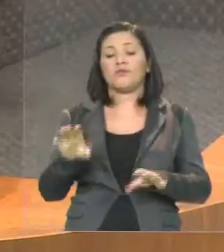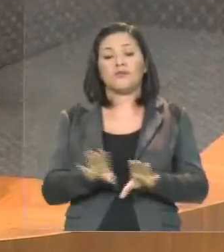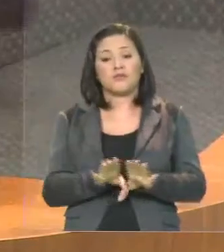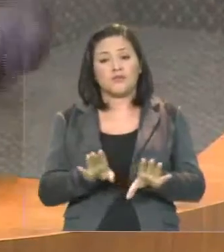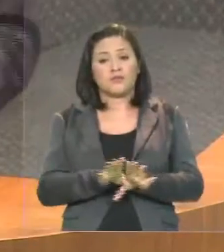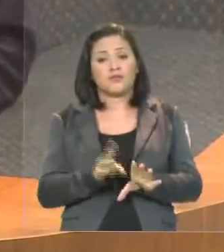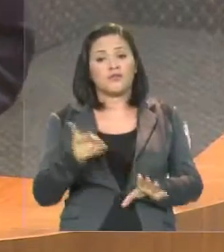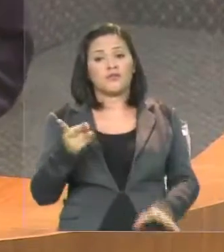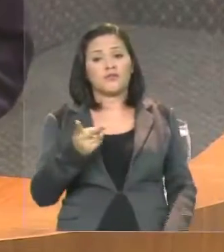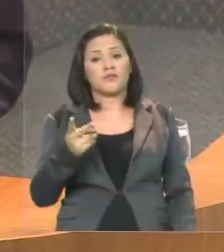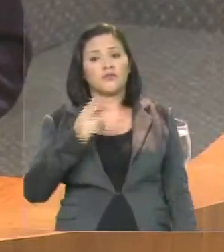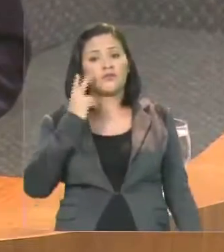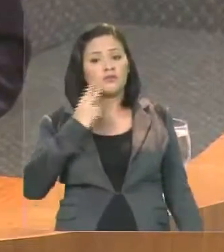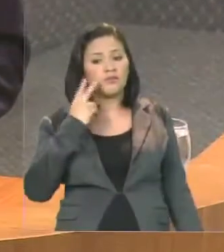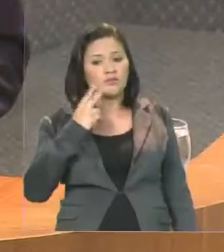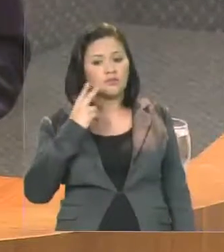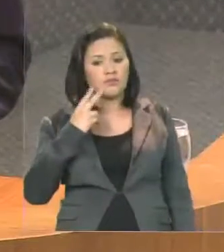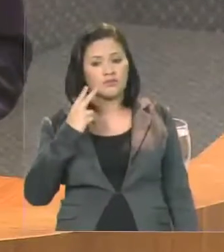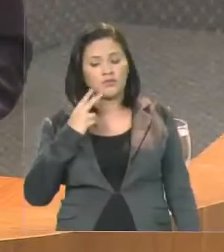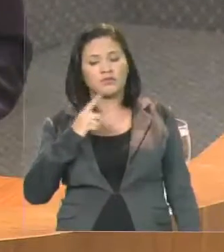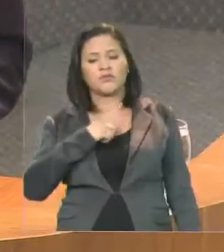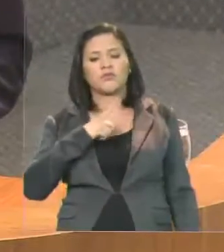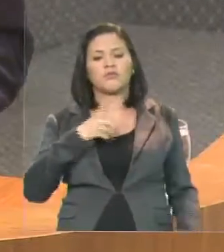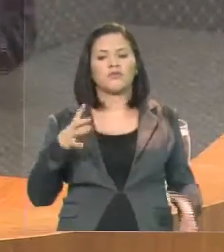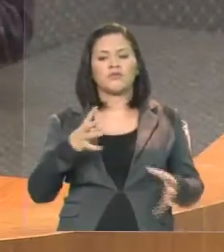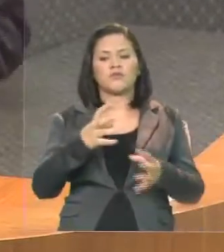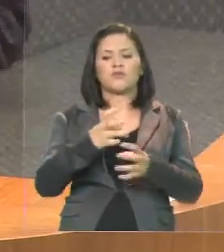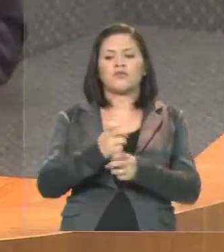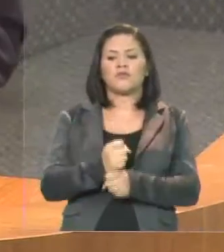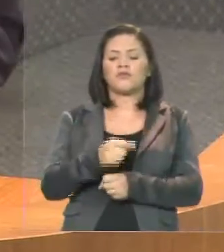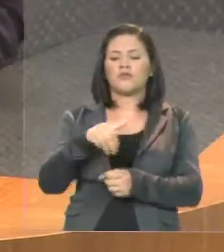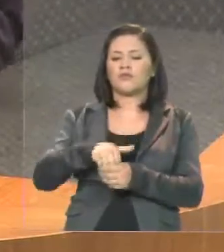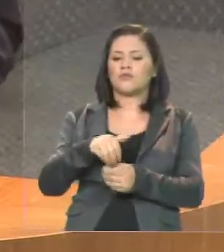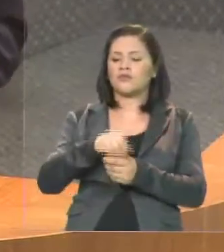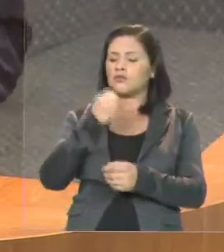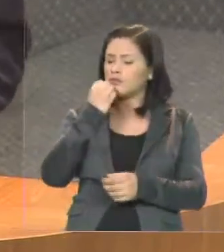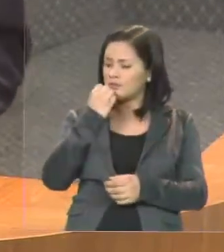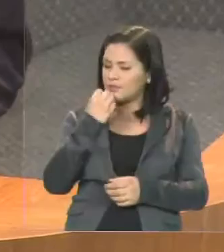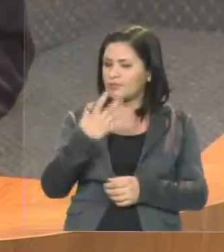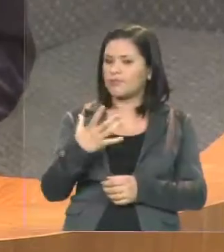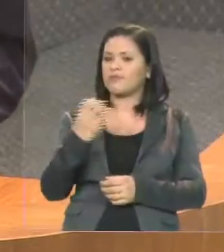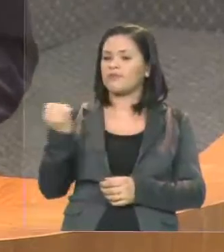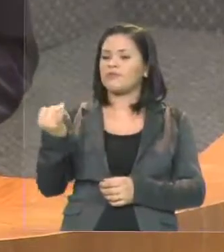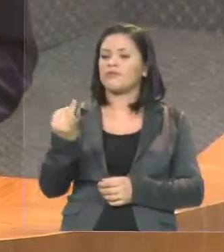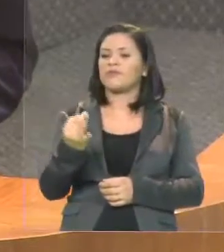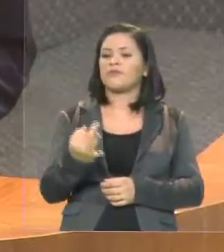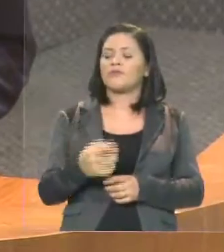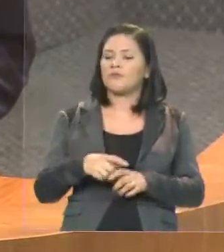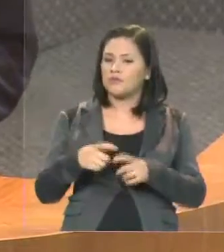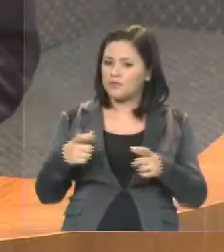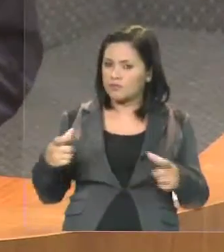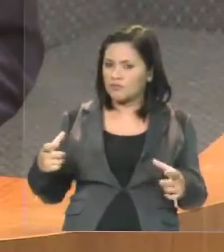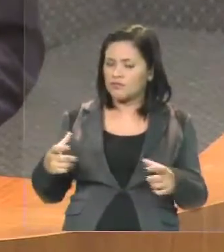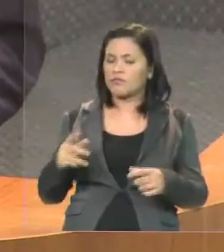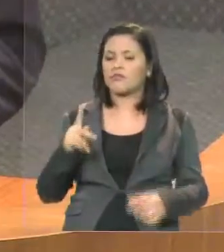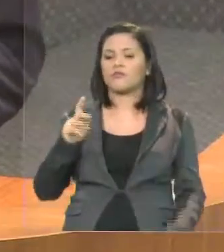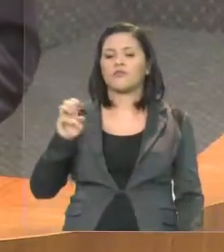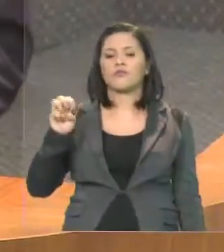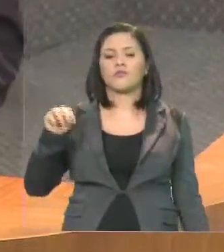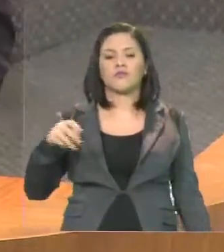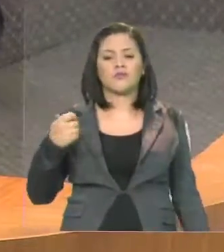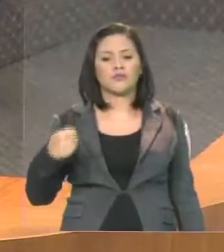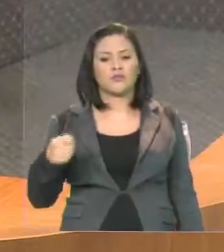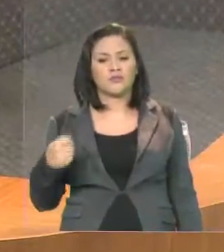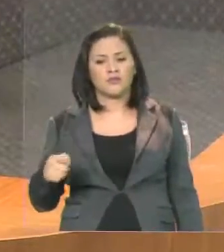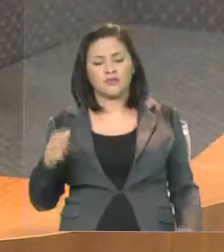fizemos, no todo, um contingente de votos muito grande. O PEM também precisa ser melhor respeitado aqui na capital, deputado